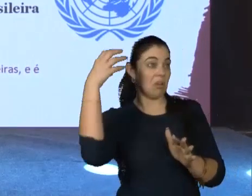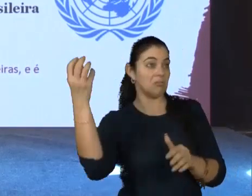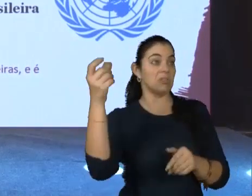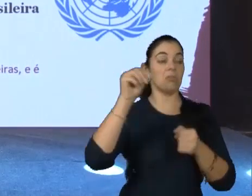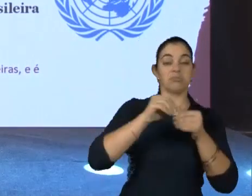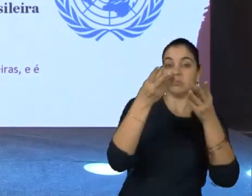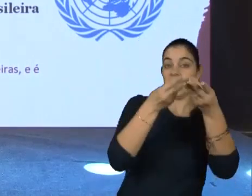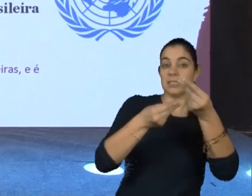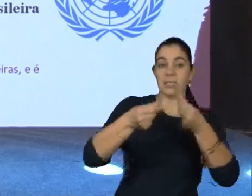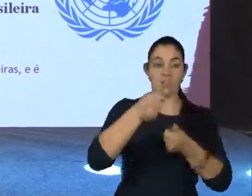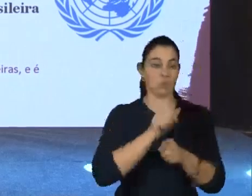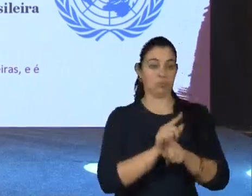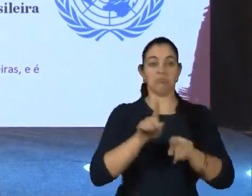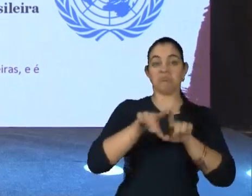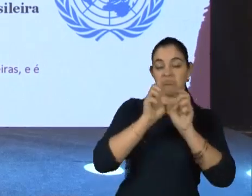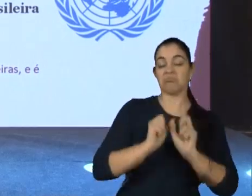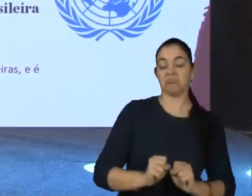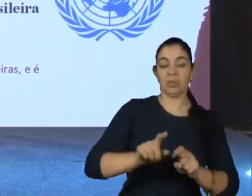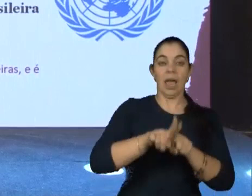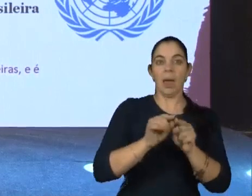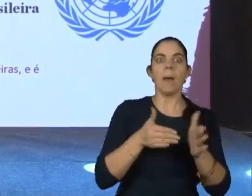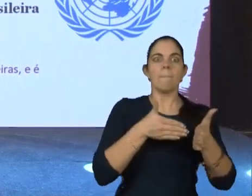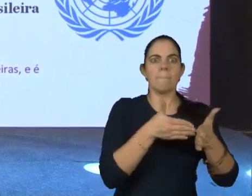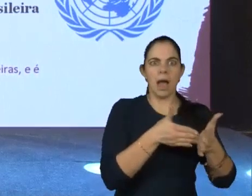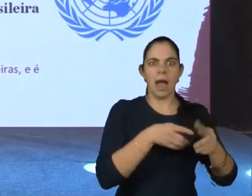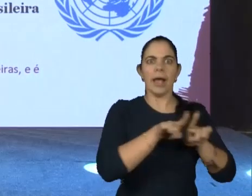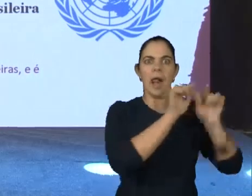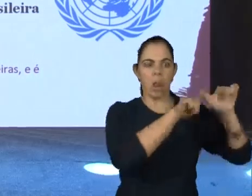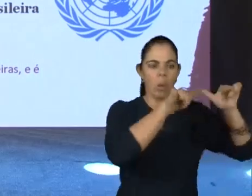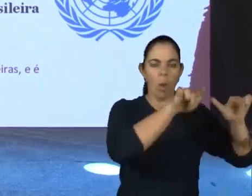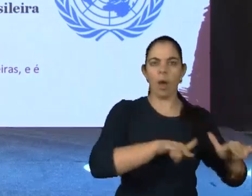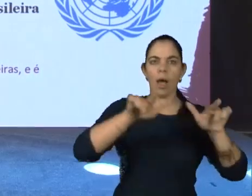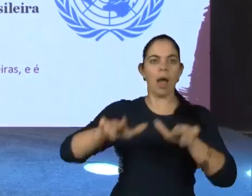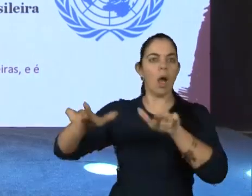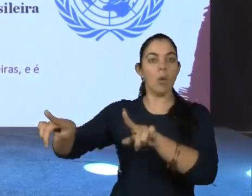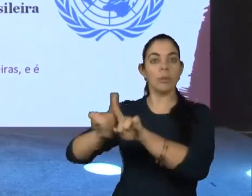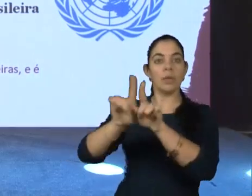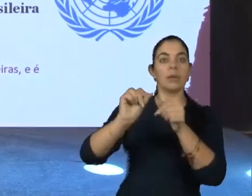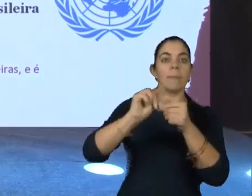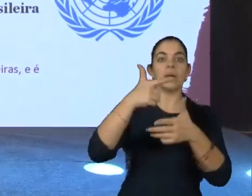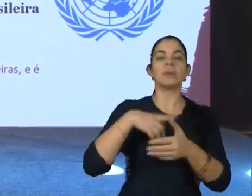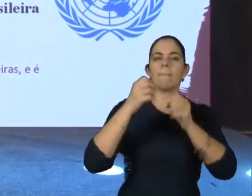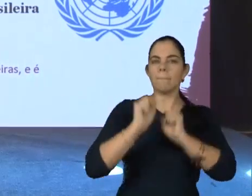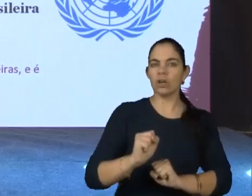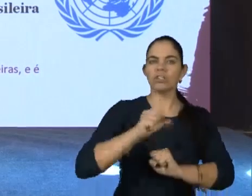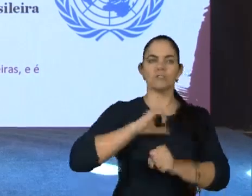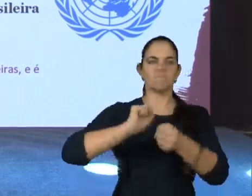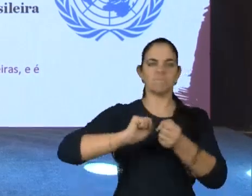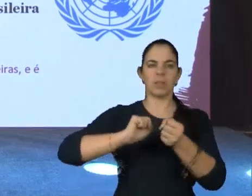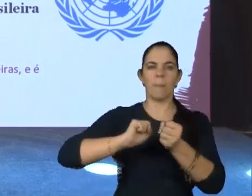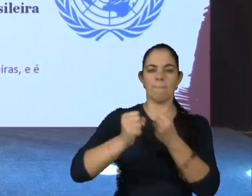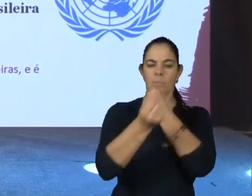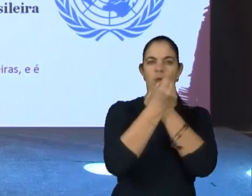ou sensorial, as quais, em interação com barreiras ambientais, podem ter impedido a sua participação